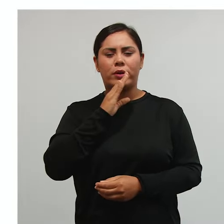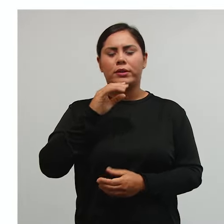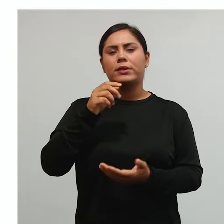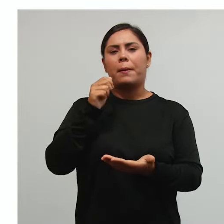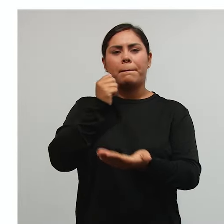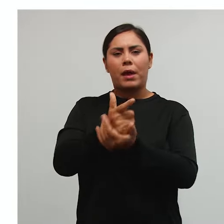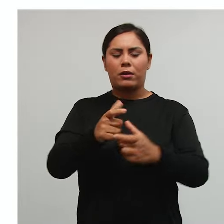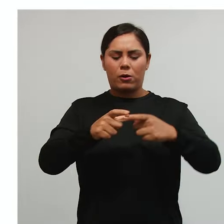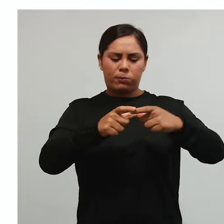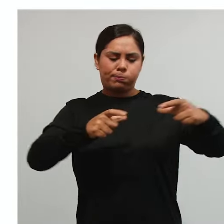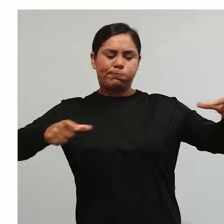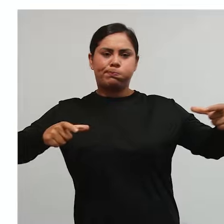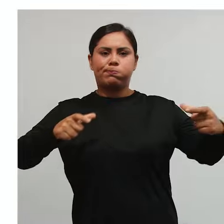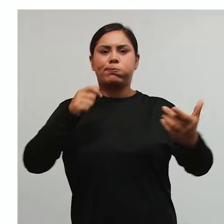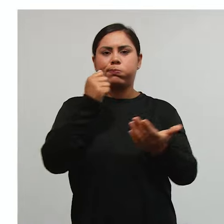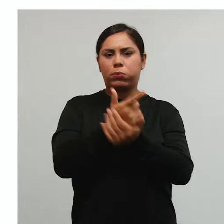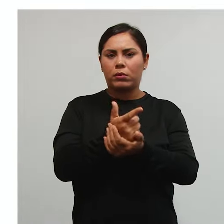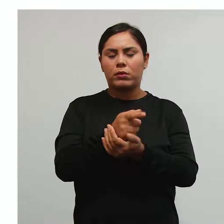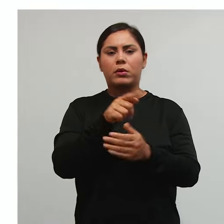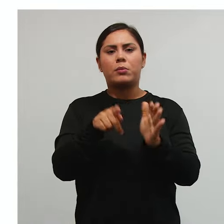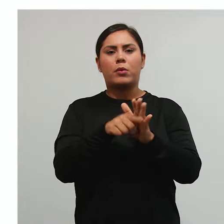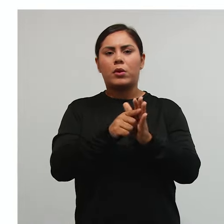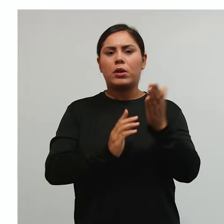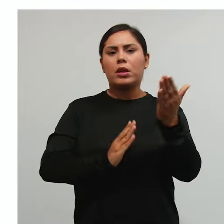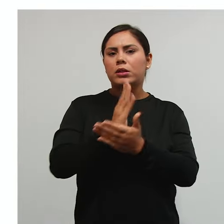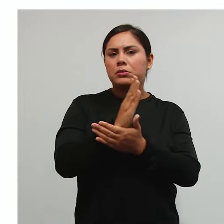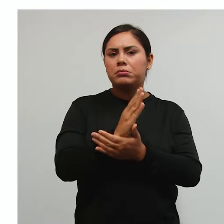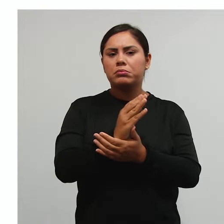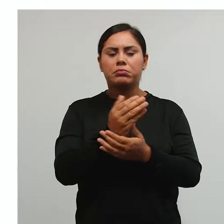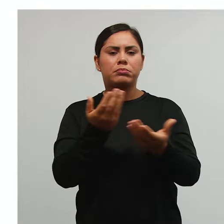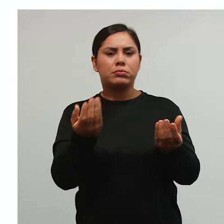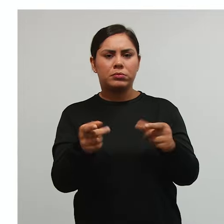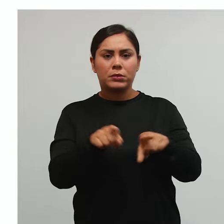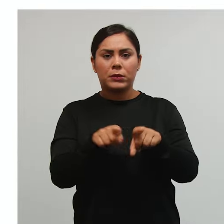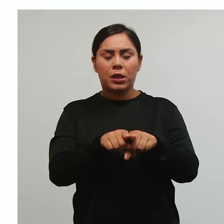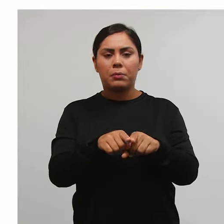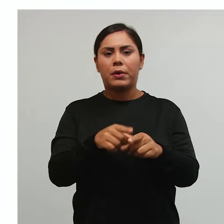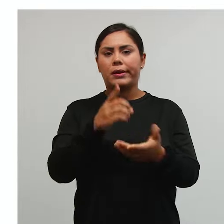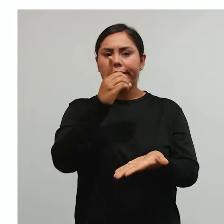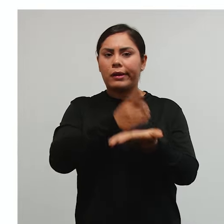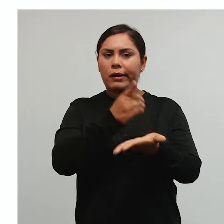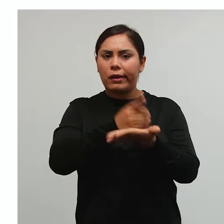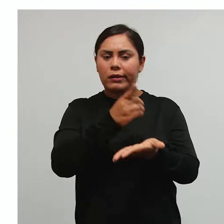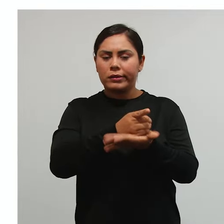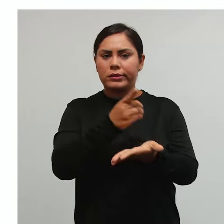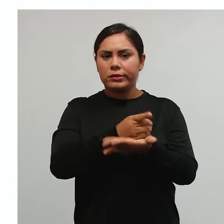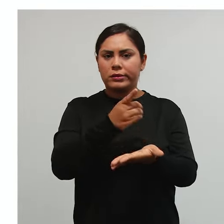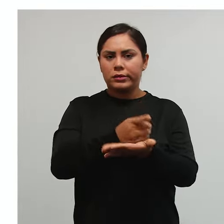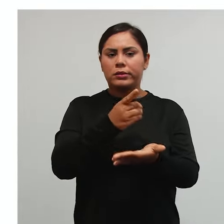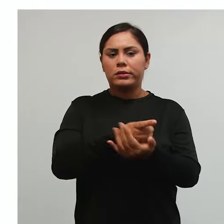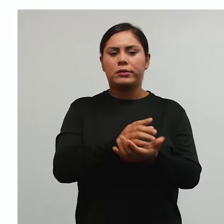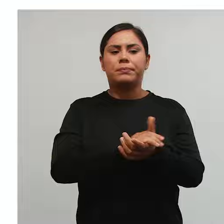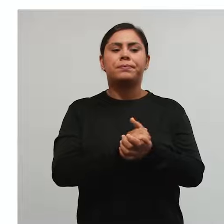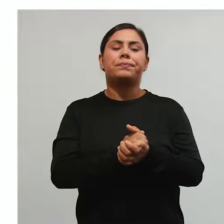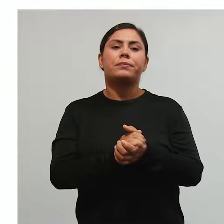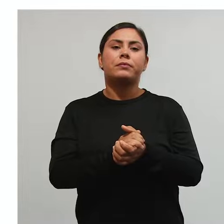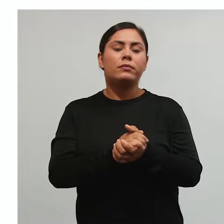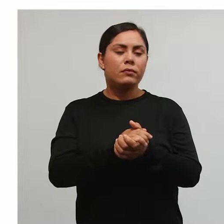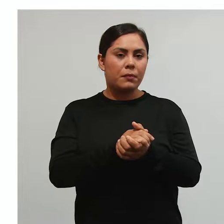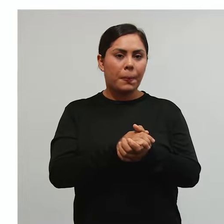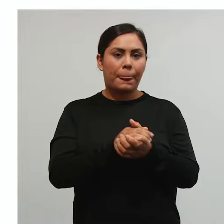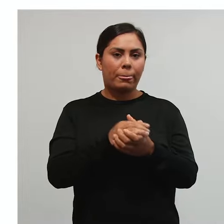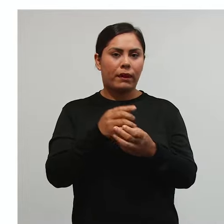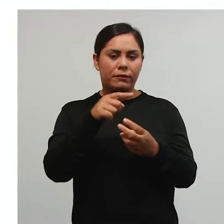o carnesinho e vai pagar lançamento de ofício por homologação ICMS e por declaração ITC-MD,